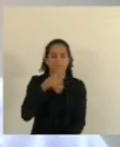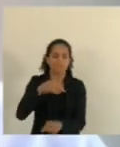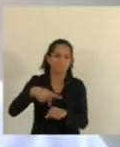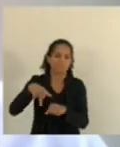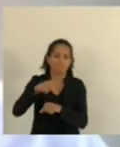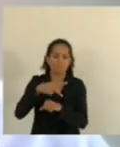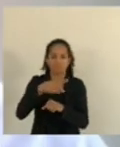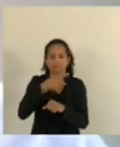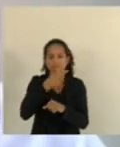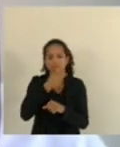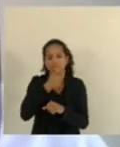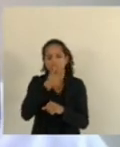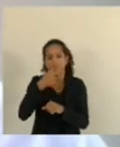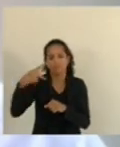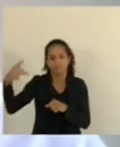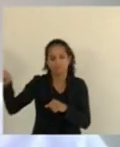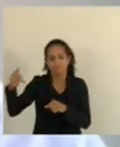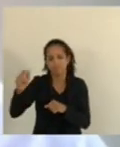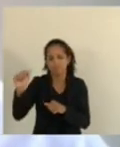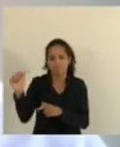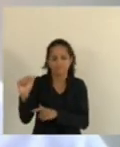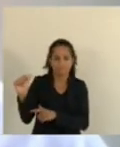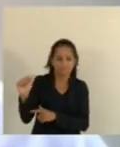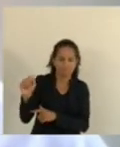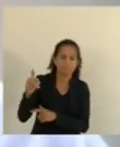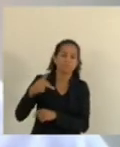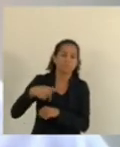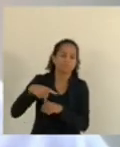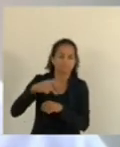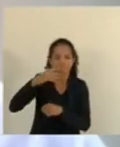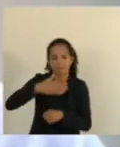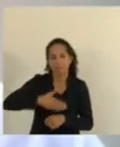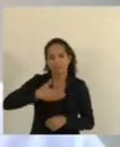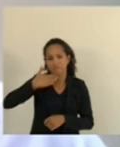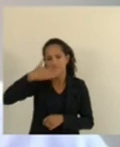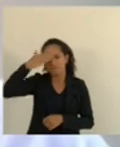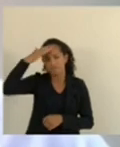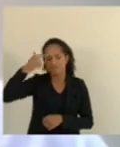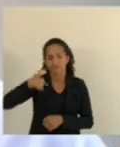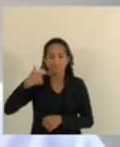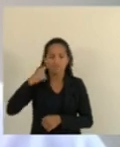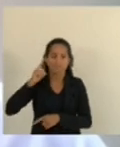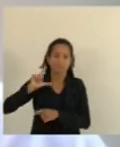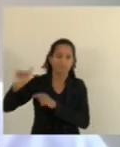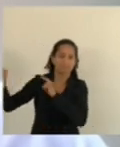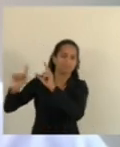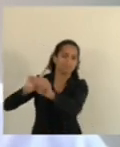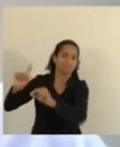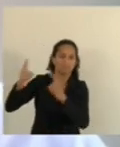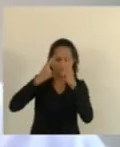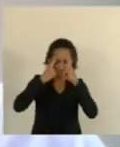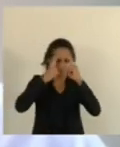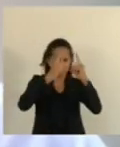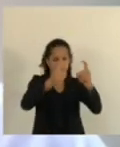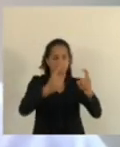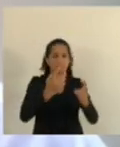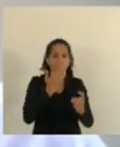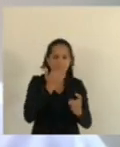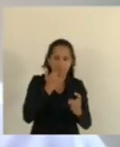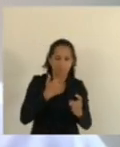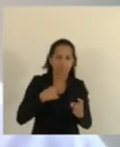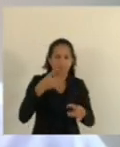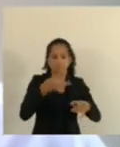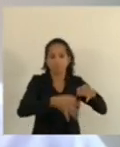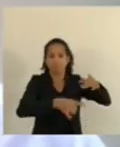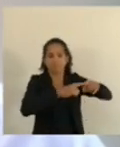Muitos cidadãos Fogem Eles fogem Da violência Da fome Da perseguição E deixam Suas